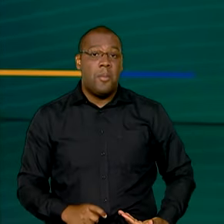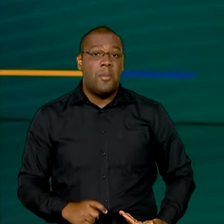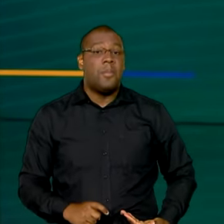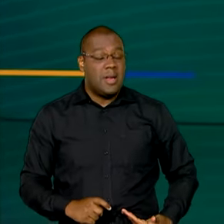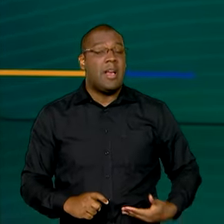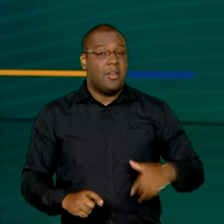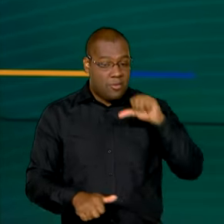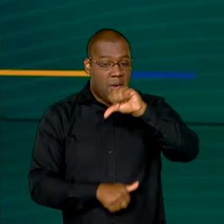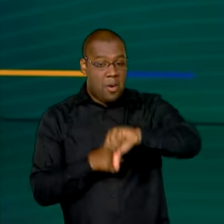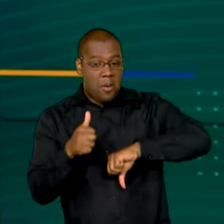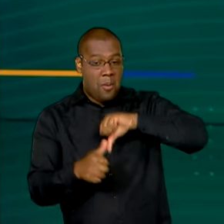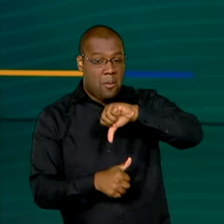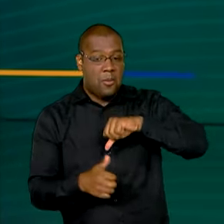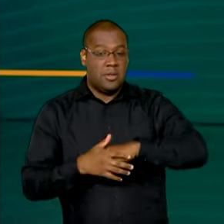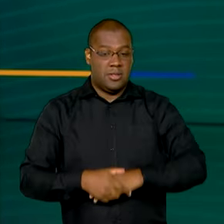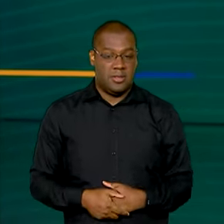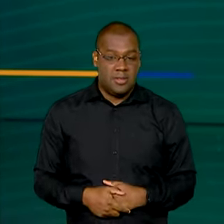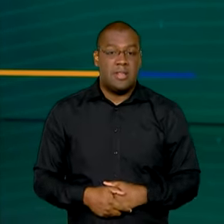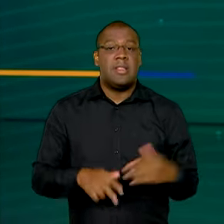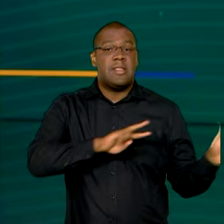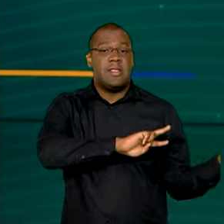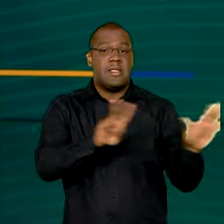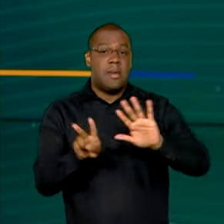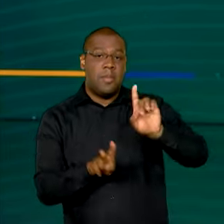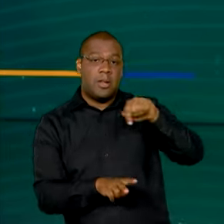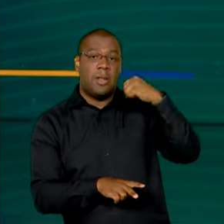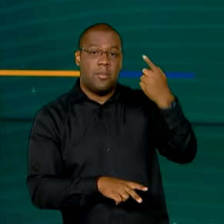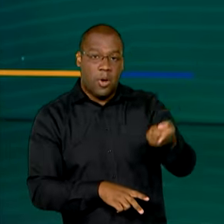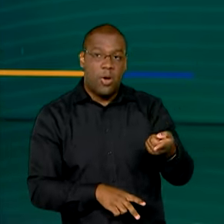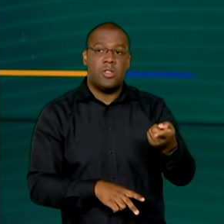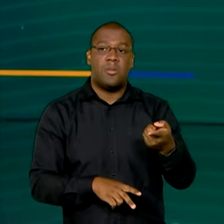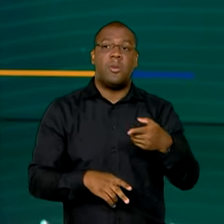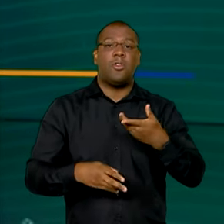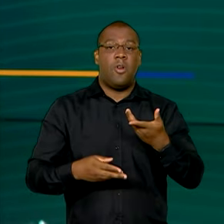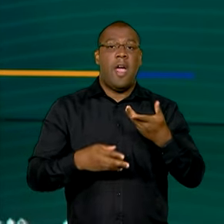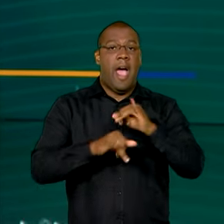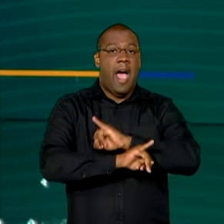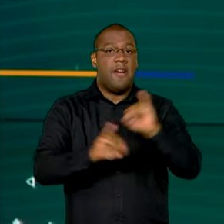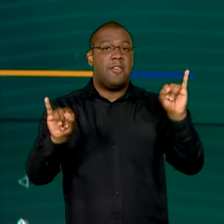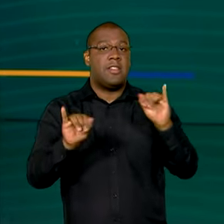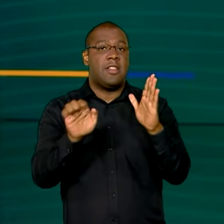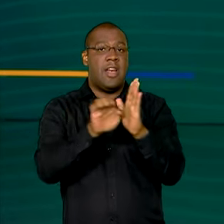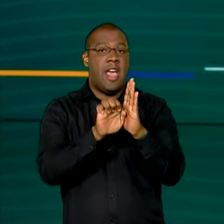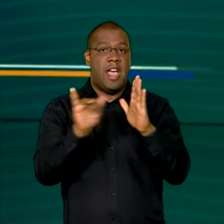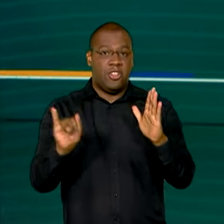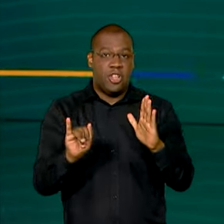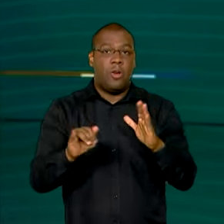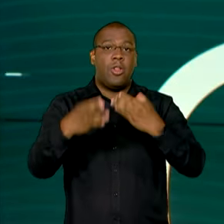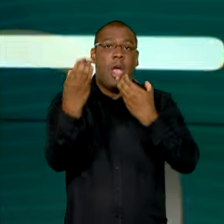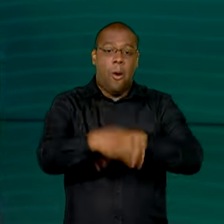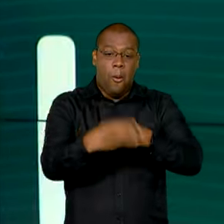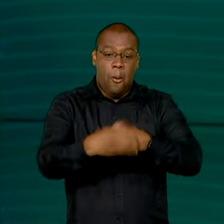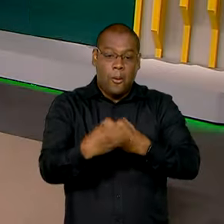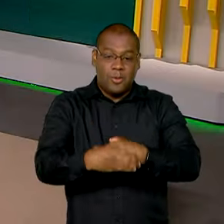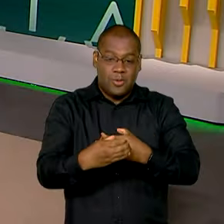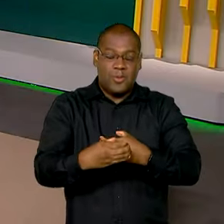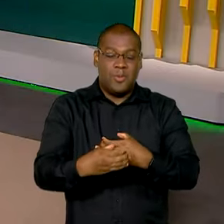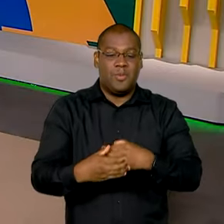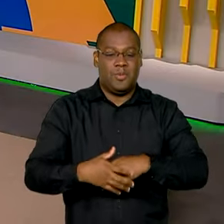noticiamos ontem aqui, na semana que vem vão ser publicados os editais do concurso público unificado.